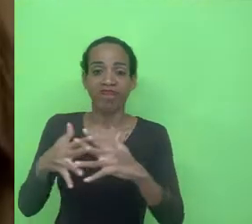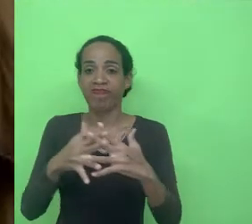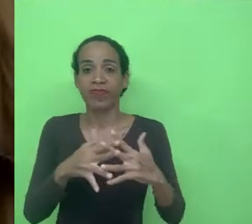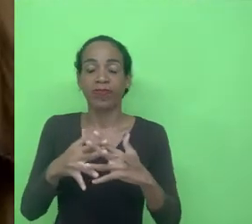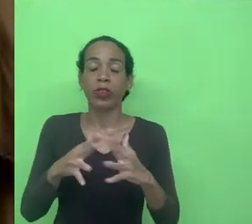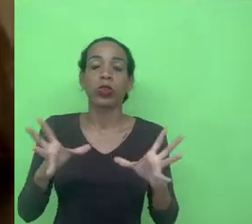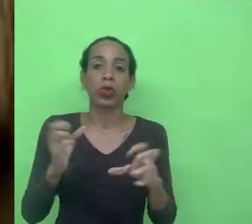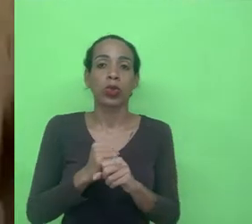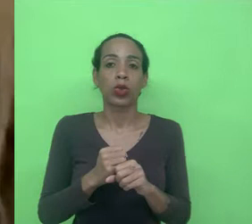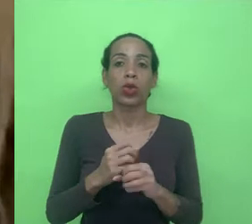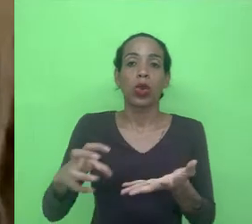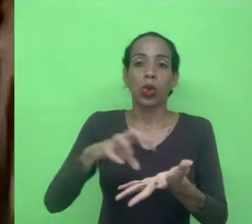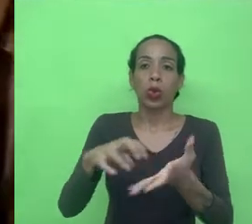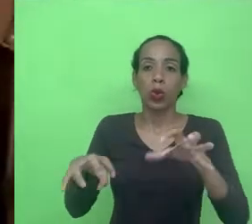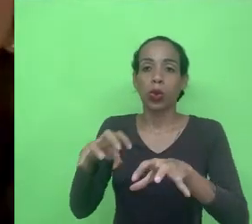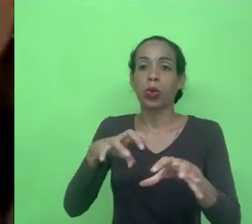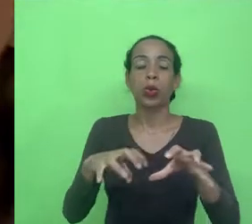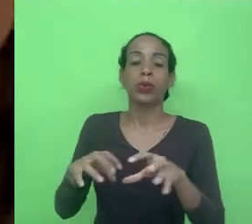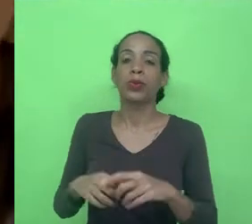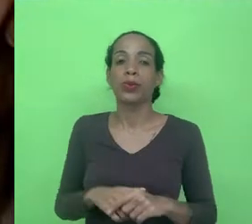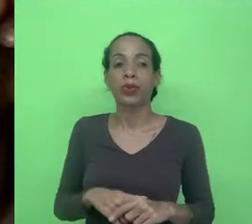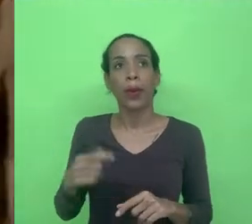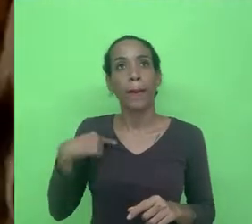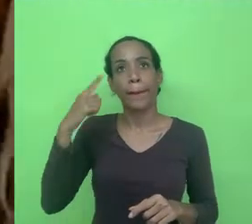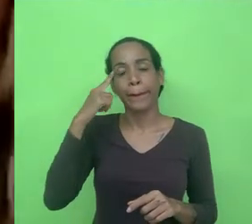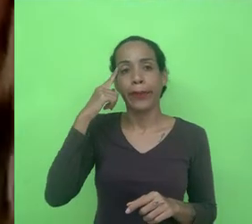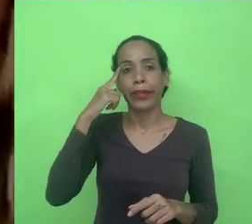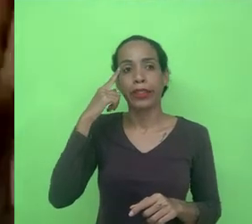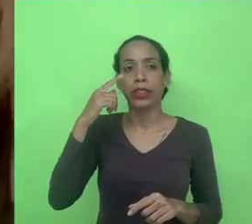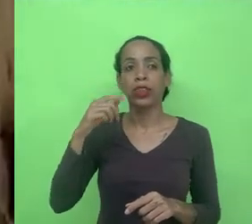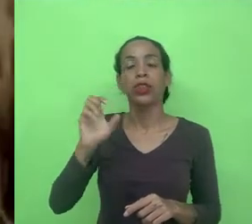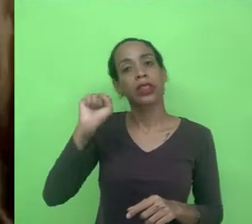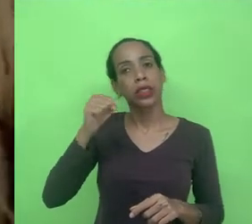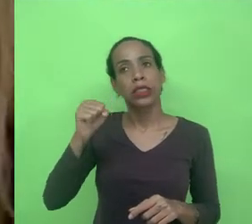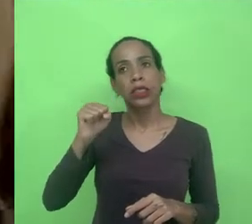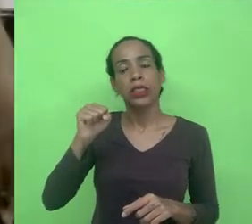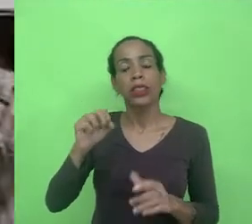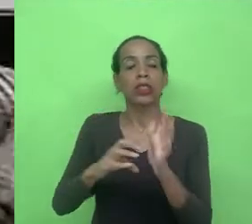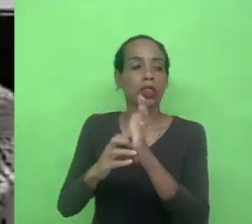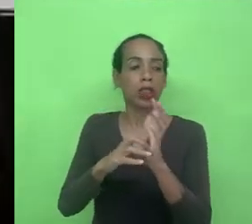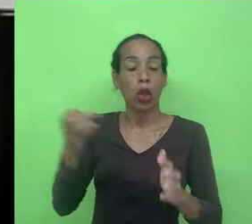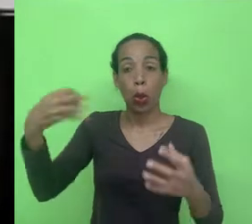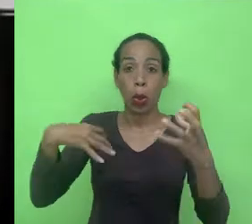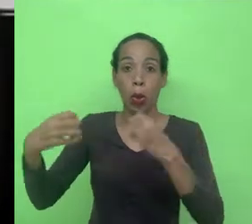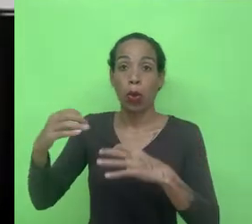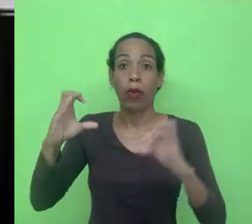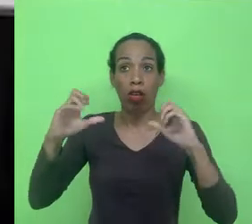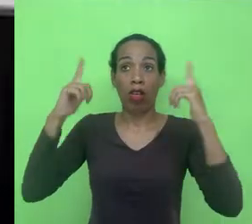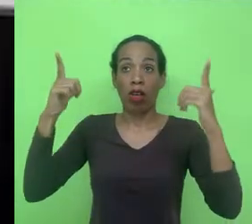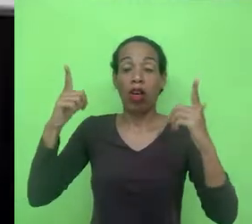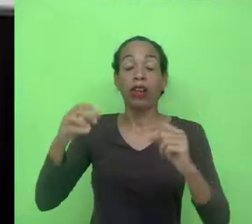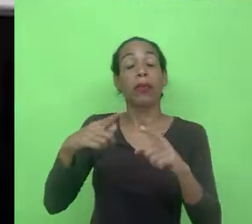mais de colocação penso eu que os dados são sim um novo petróleo e isso ficou muito claro na pandemia